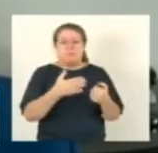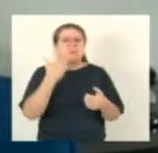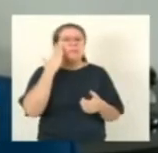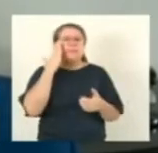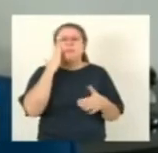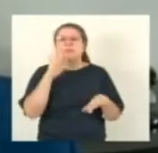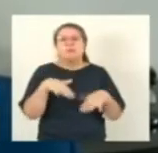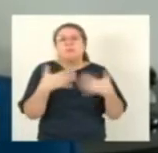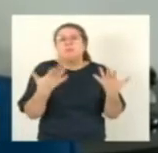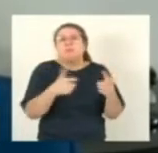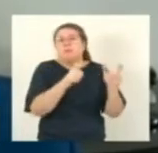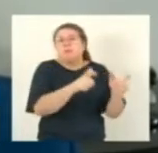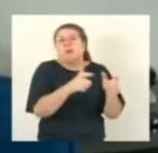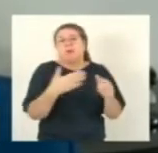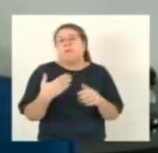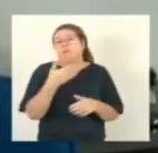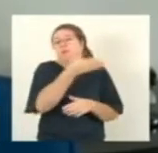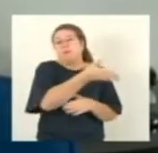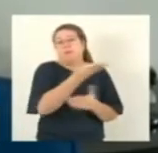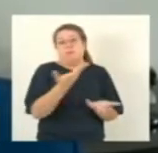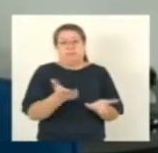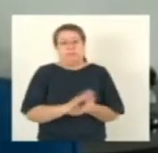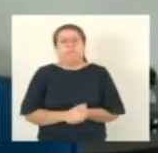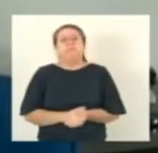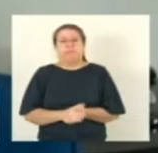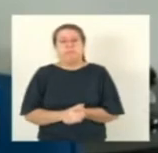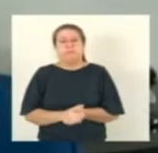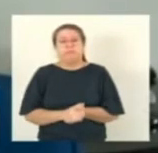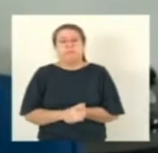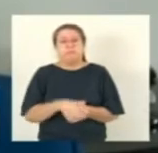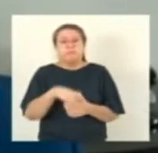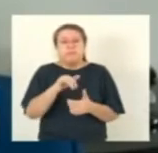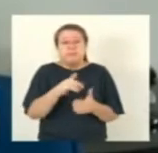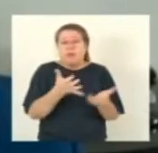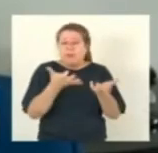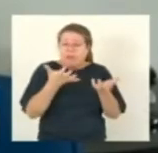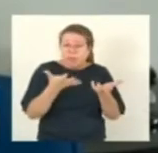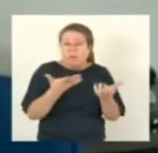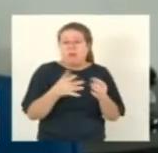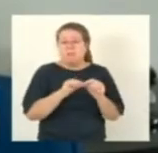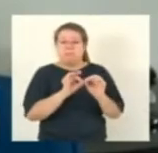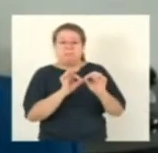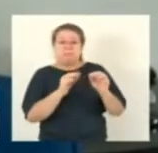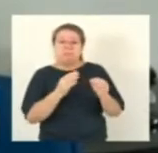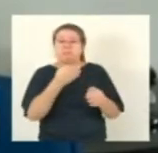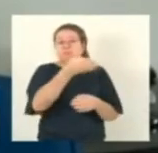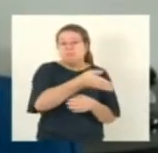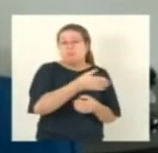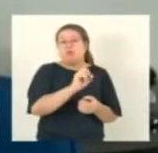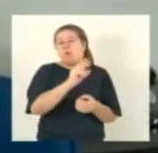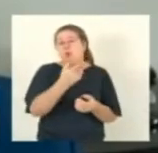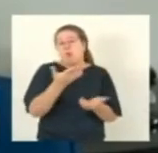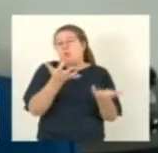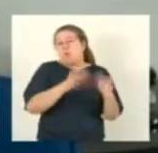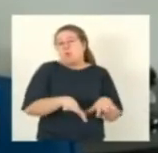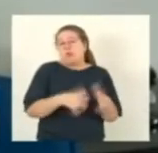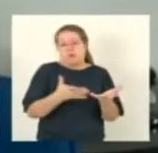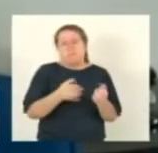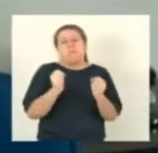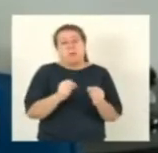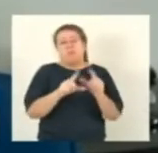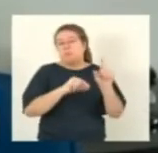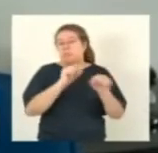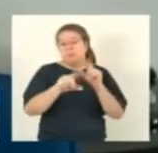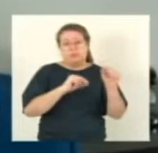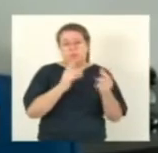destino dele até a questão de opção também se ele quer trabalhar naquela rota naquele destino muitas das vezes a